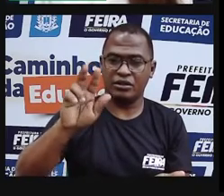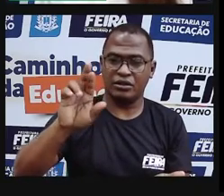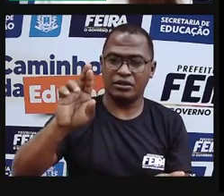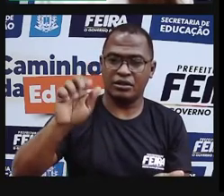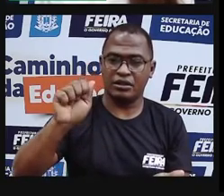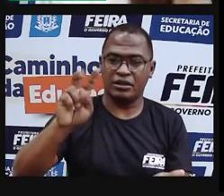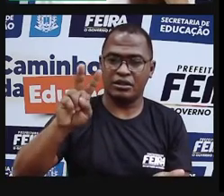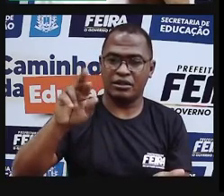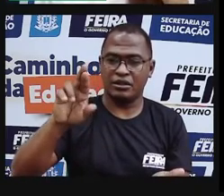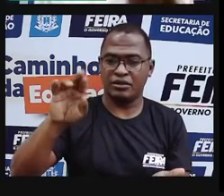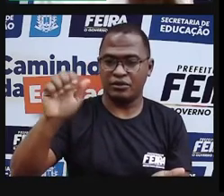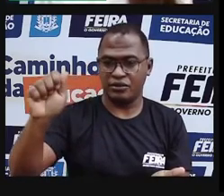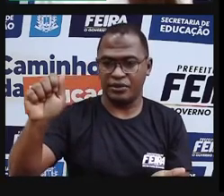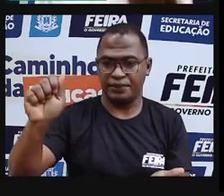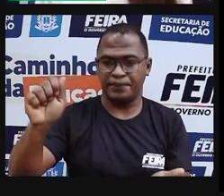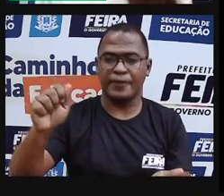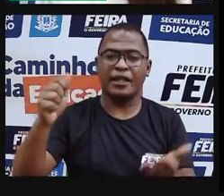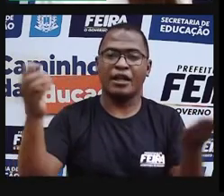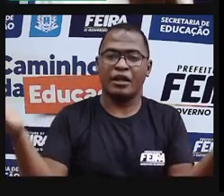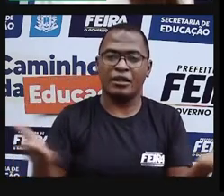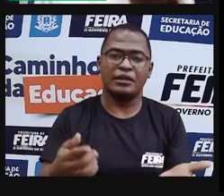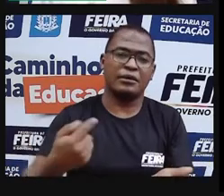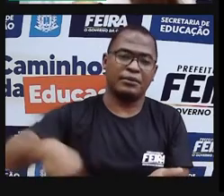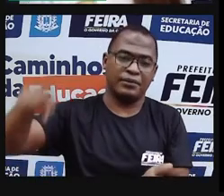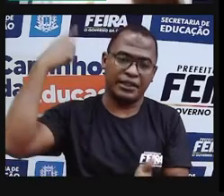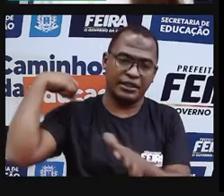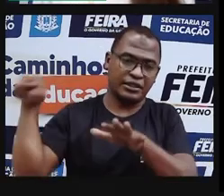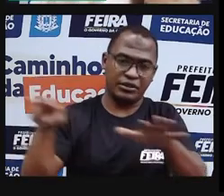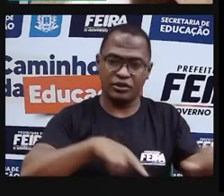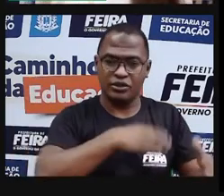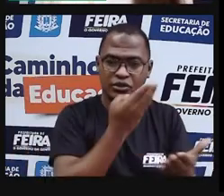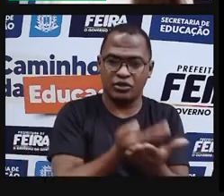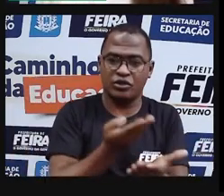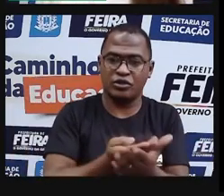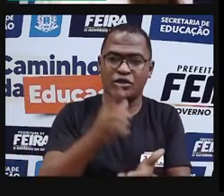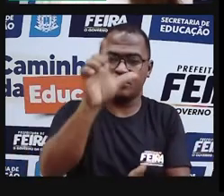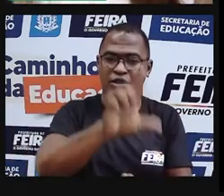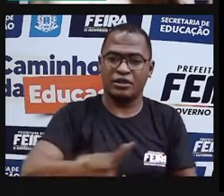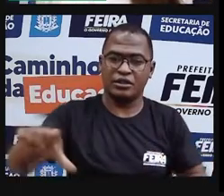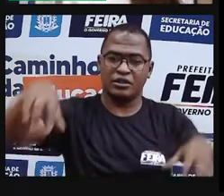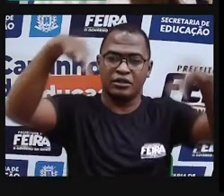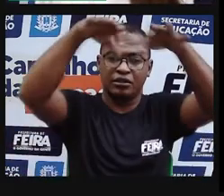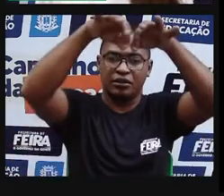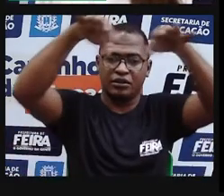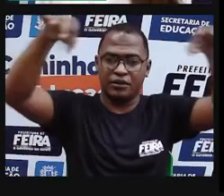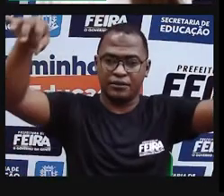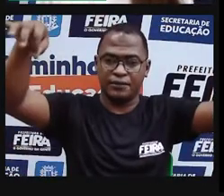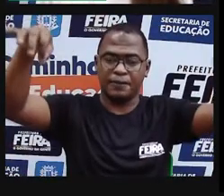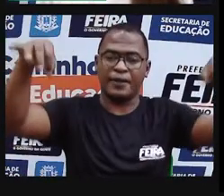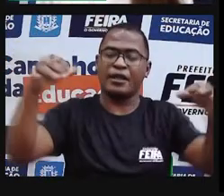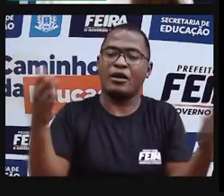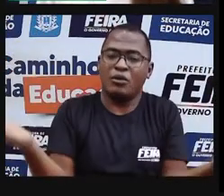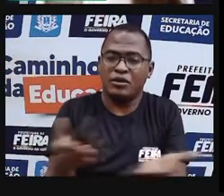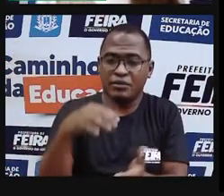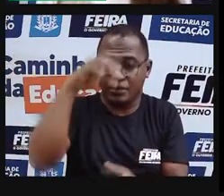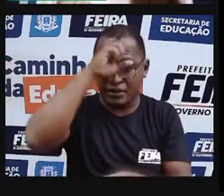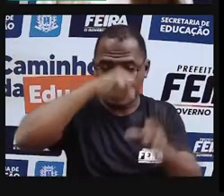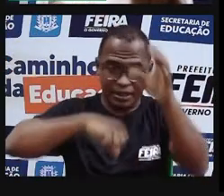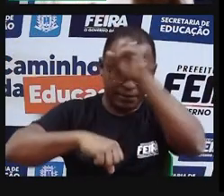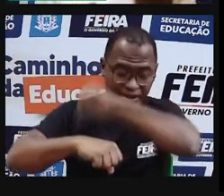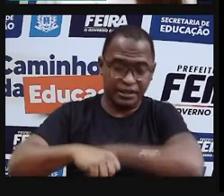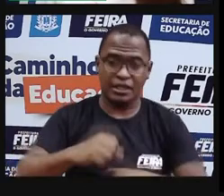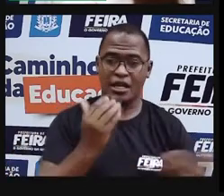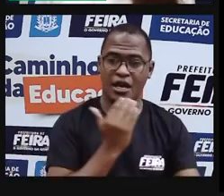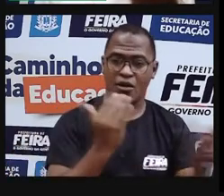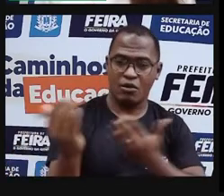literatura de cordel e você vai aprender hoje o que é que a xilogravura tem a ver com a literatura de cordel. Vem